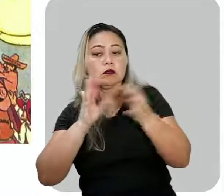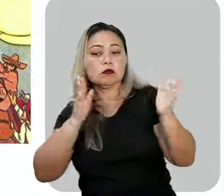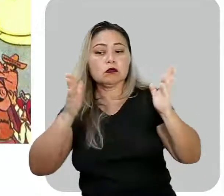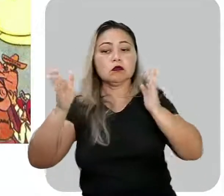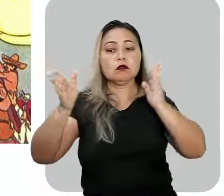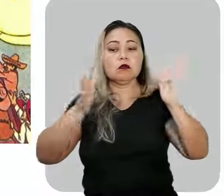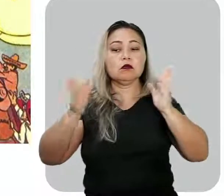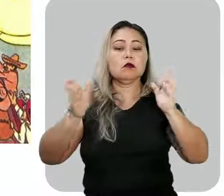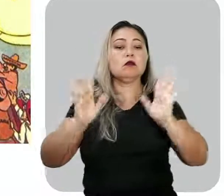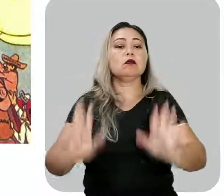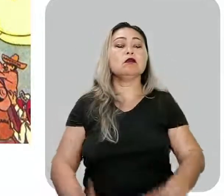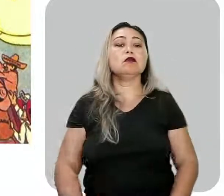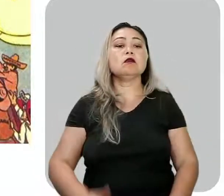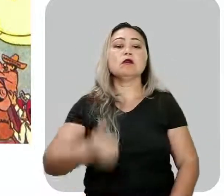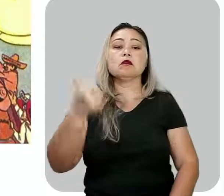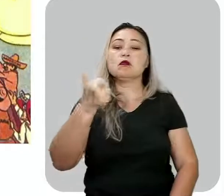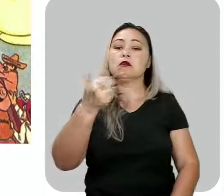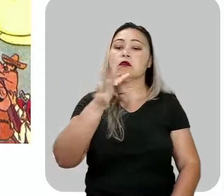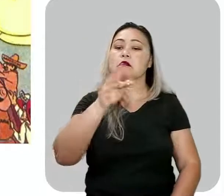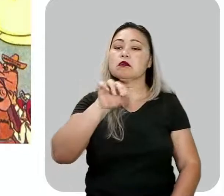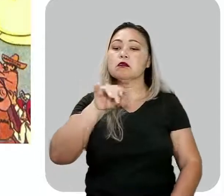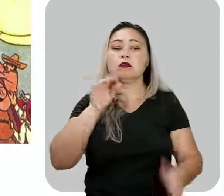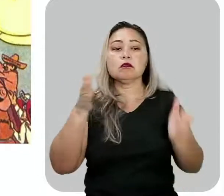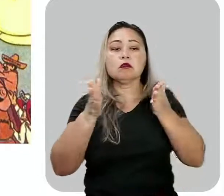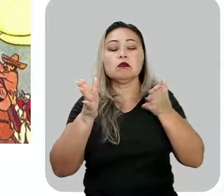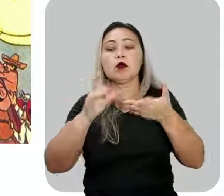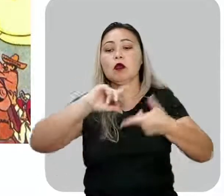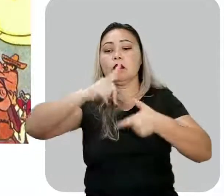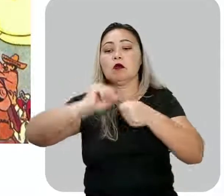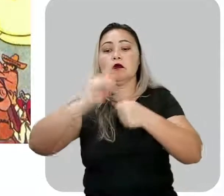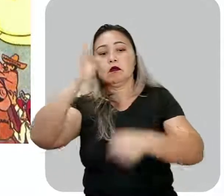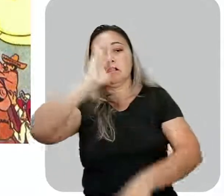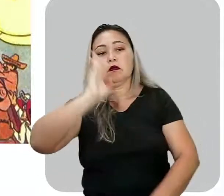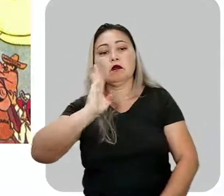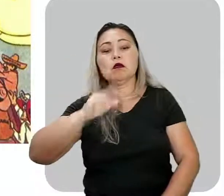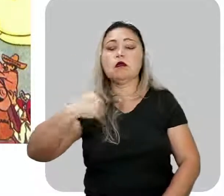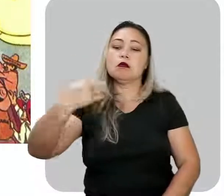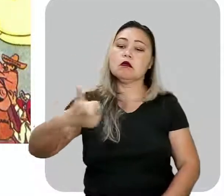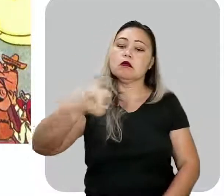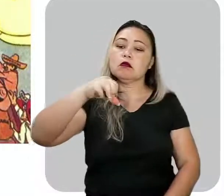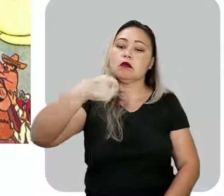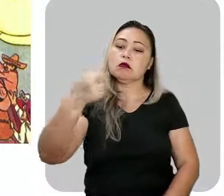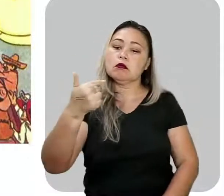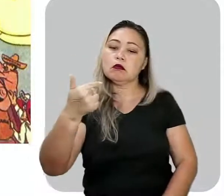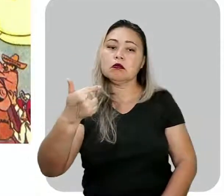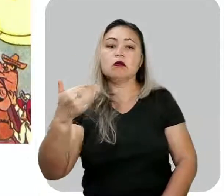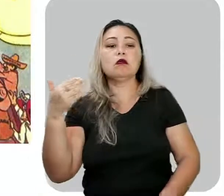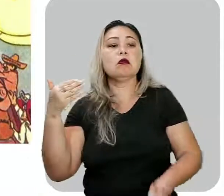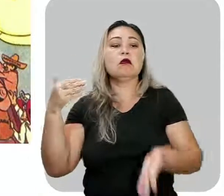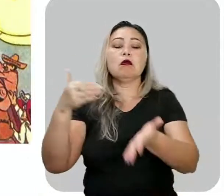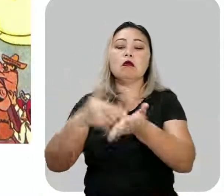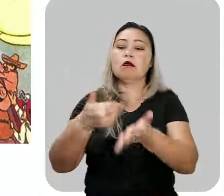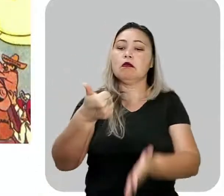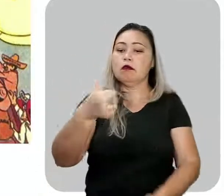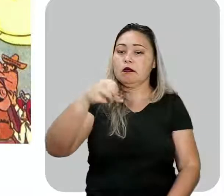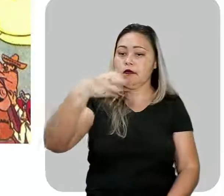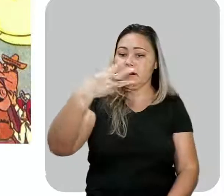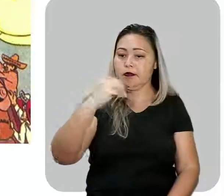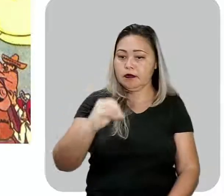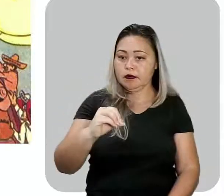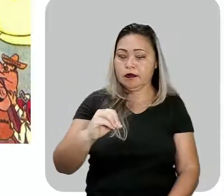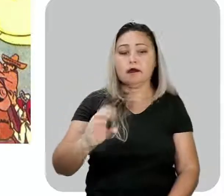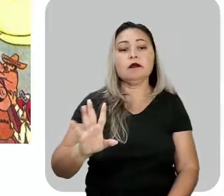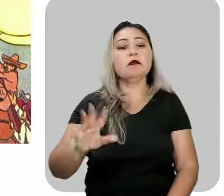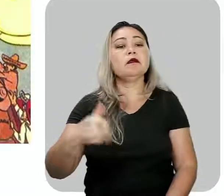esse período. A primeira fase do modernismo no Brasil estende-se de 1922 a